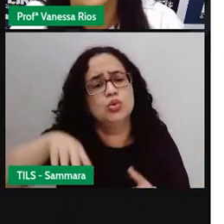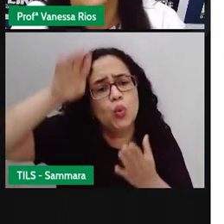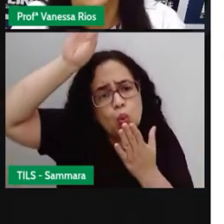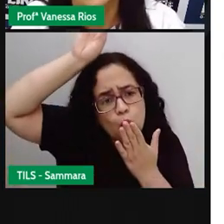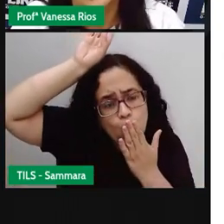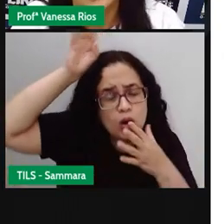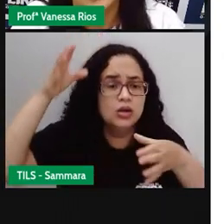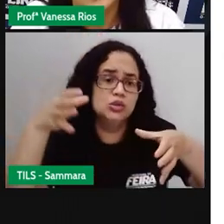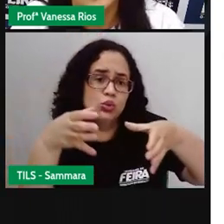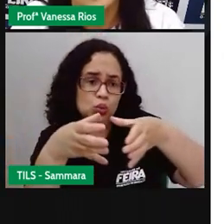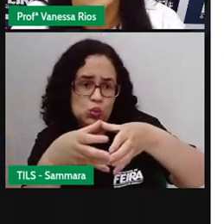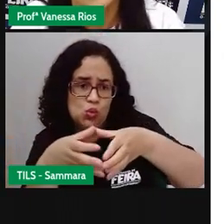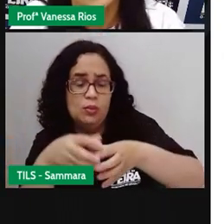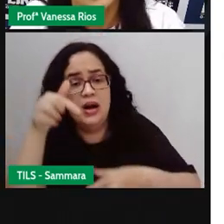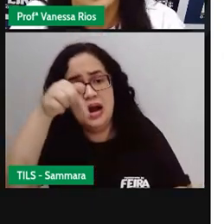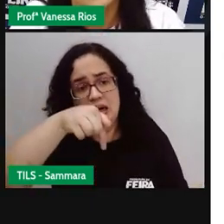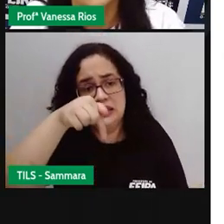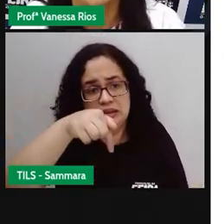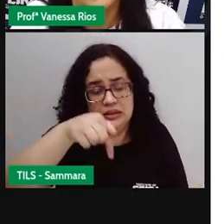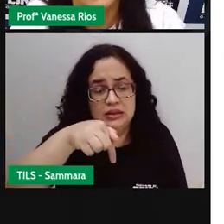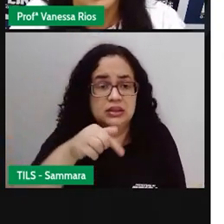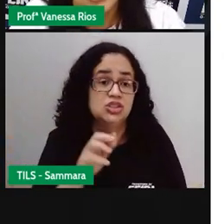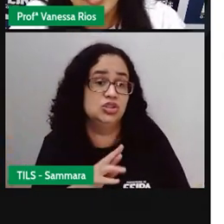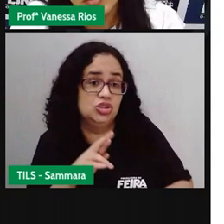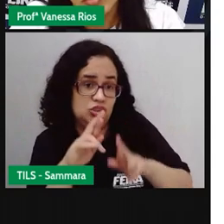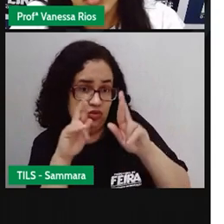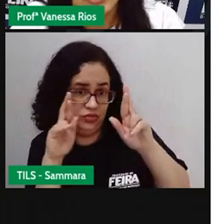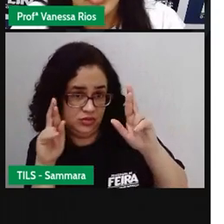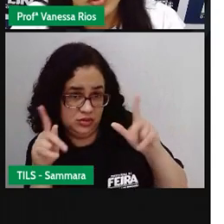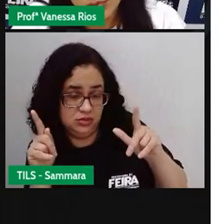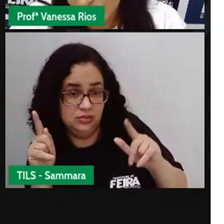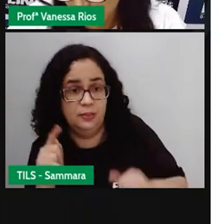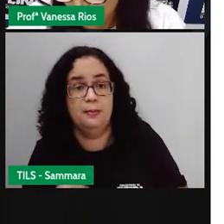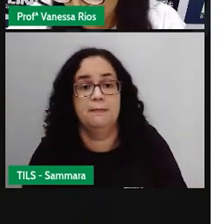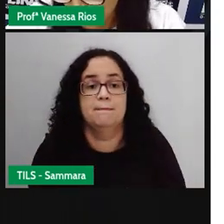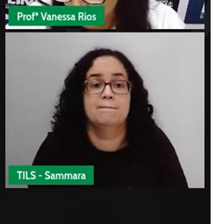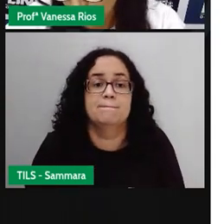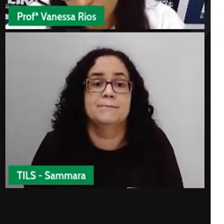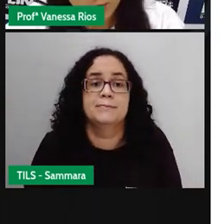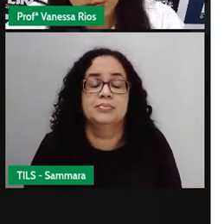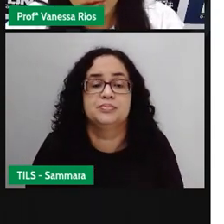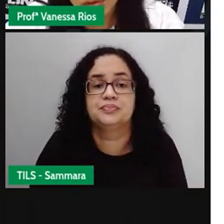também indígenas aí, diferentes uns dos outros.